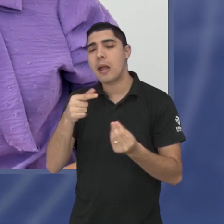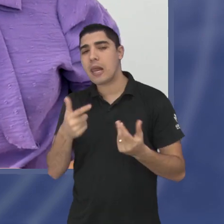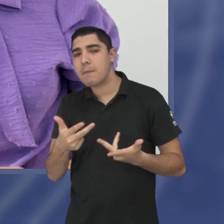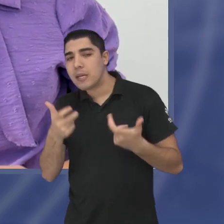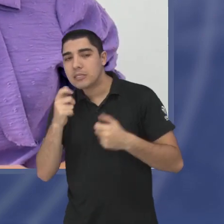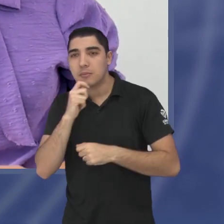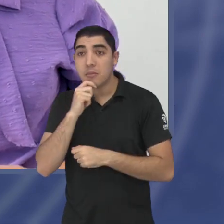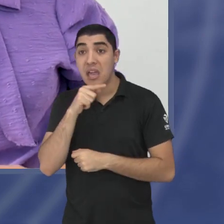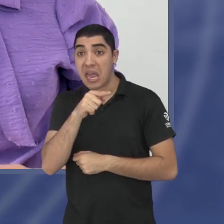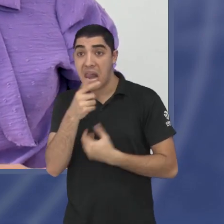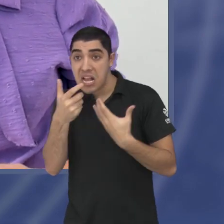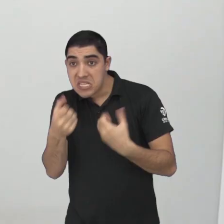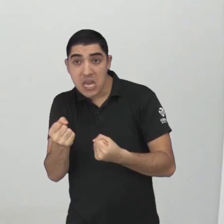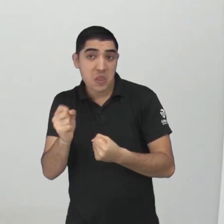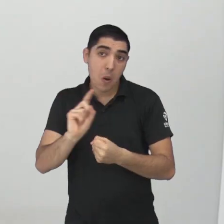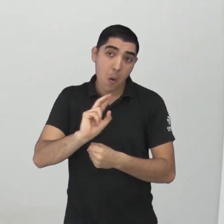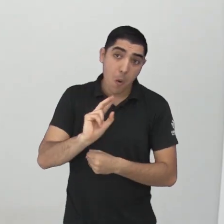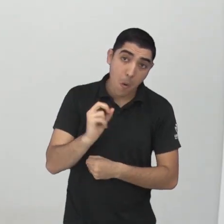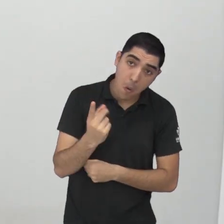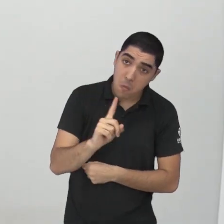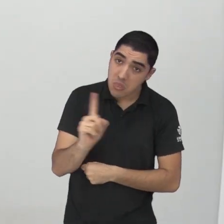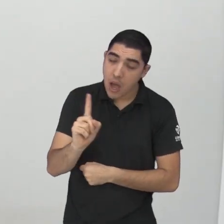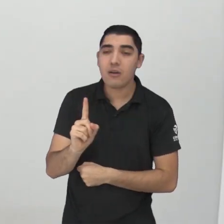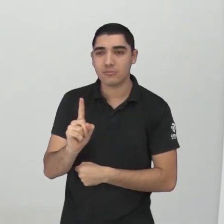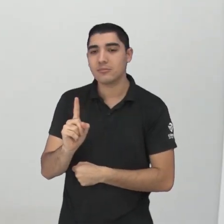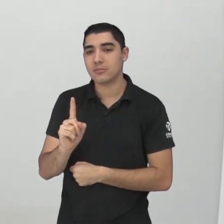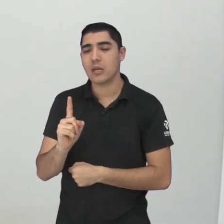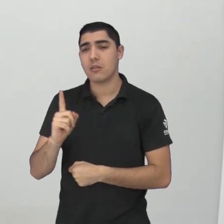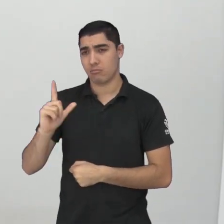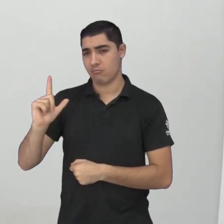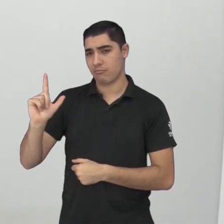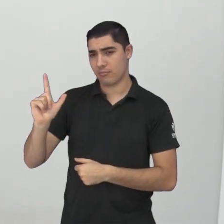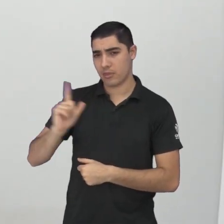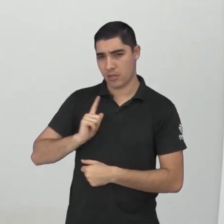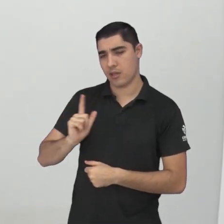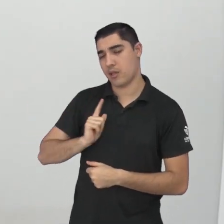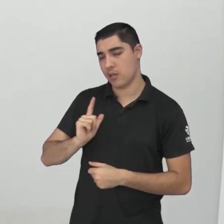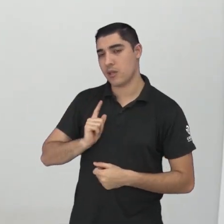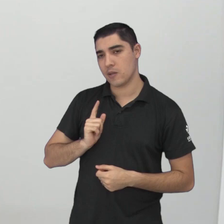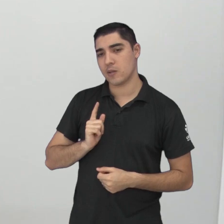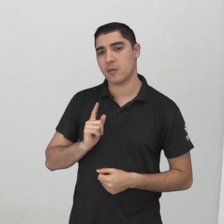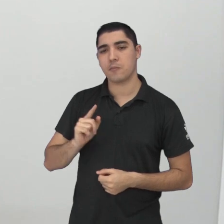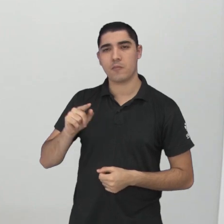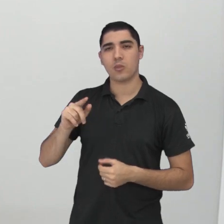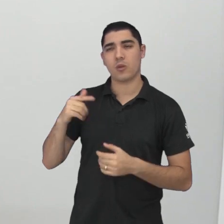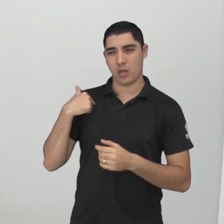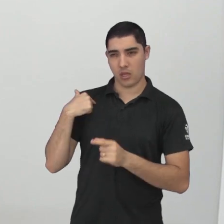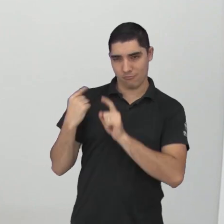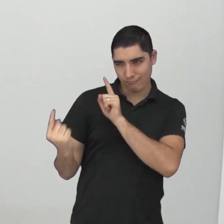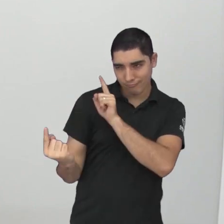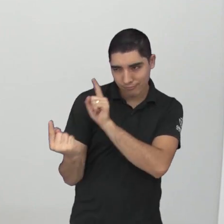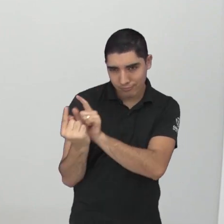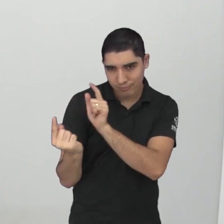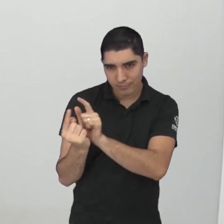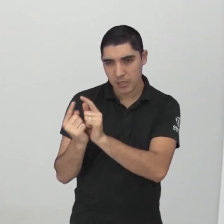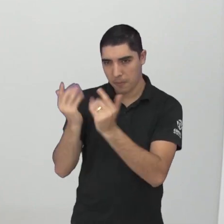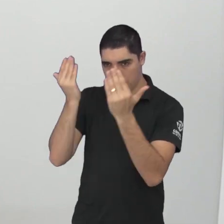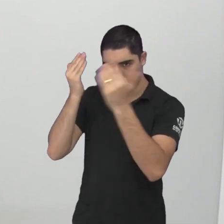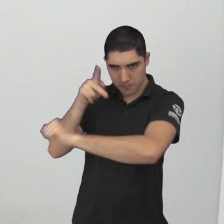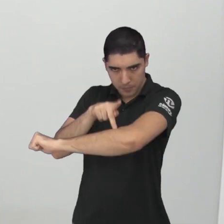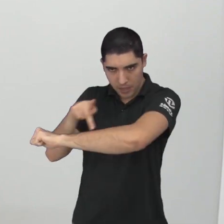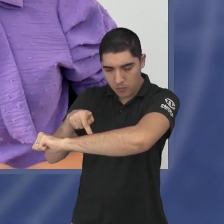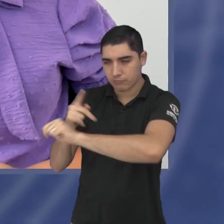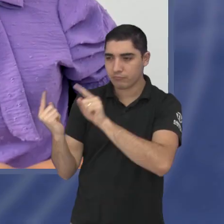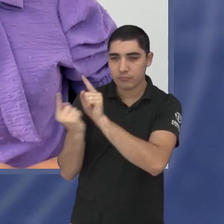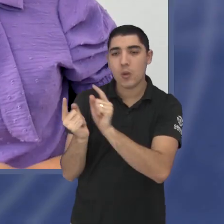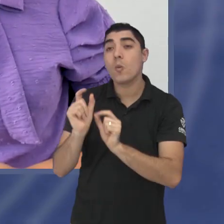ter uma criança, né. Uma das questões consideradas no atendimento psicopedagógico, inclusive, é